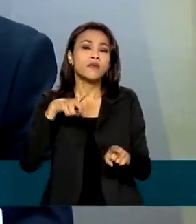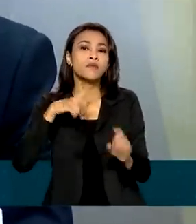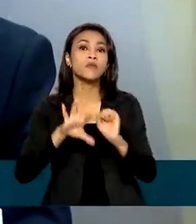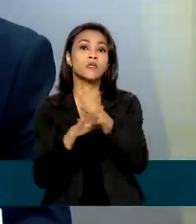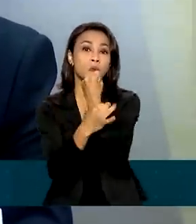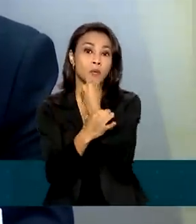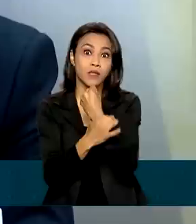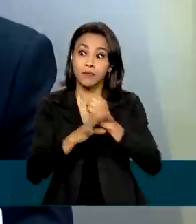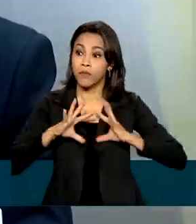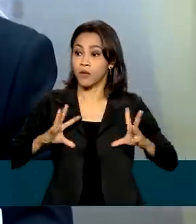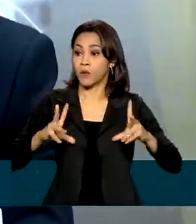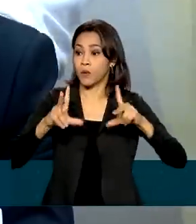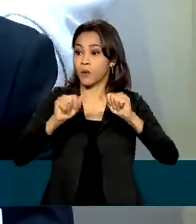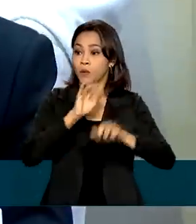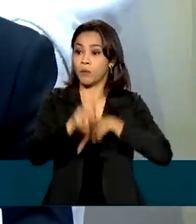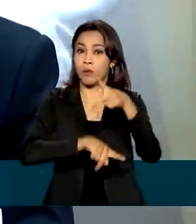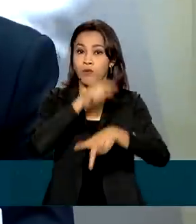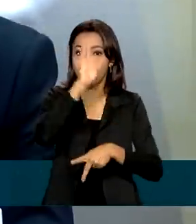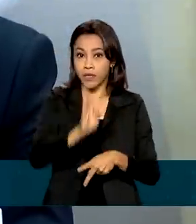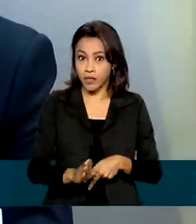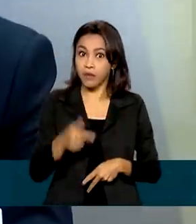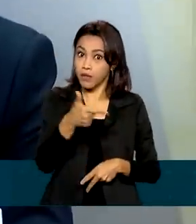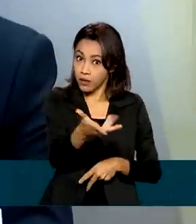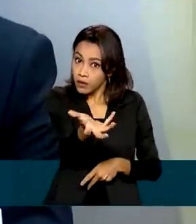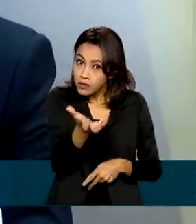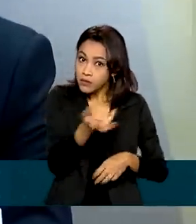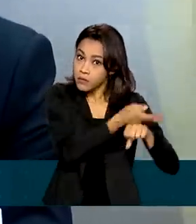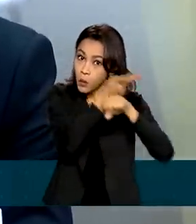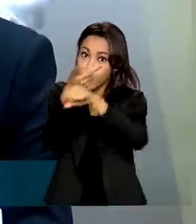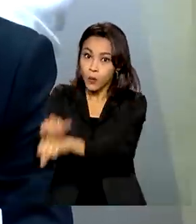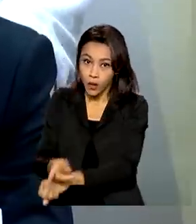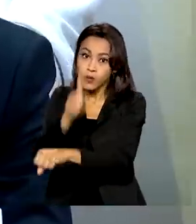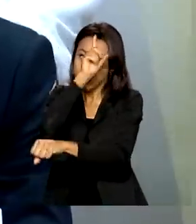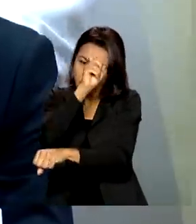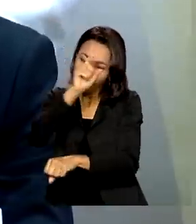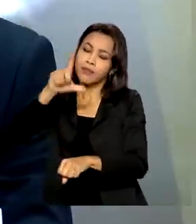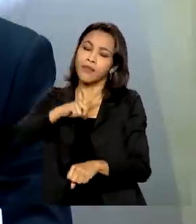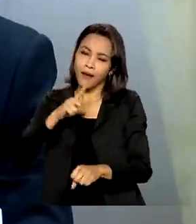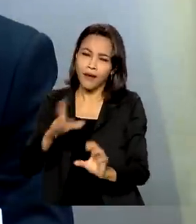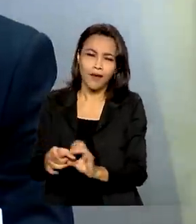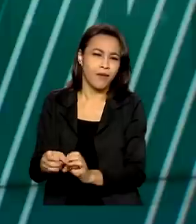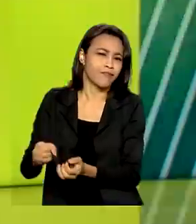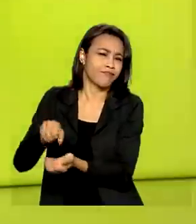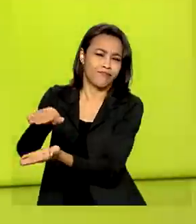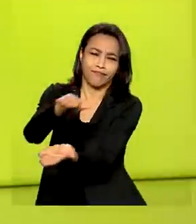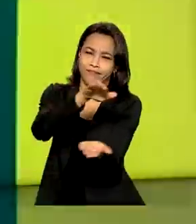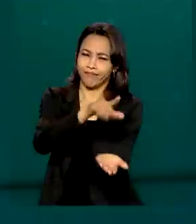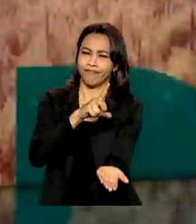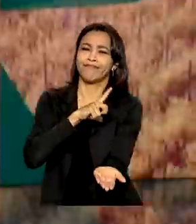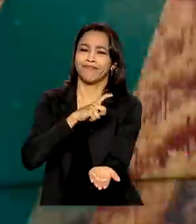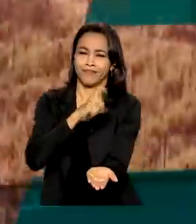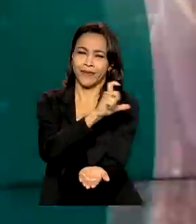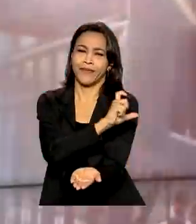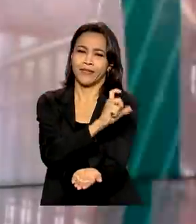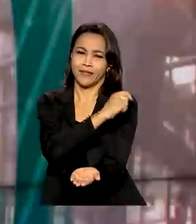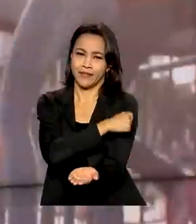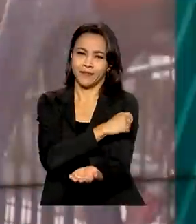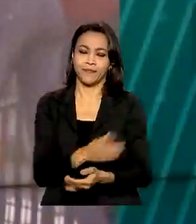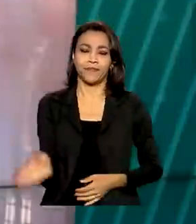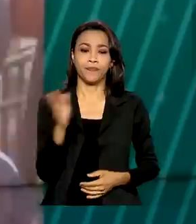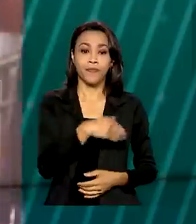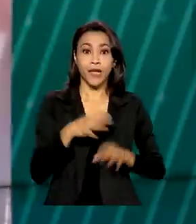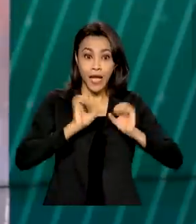todos os brasileiros que quiserem ir na ponta buscar as suas vacinas, terão vacinas disponíveis. Recuperar a